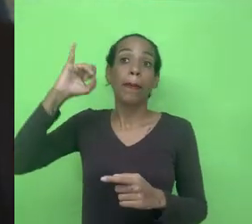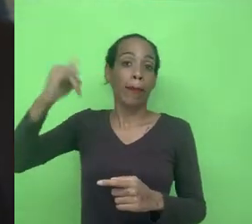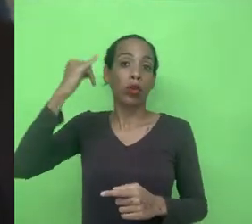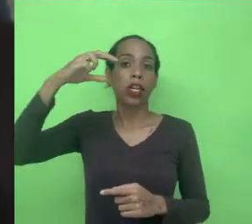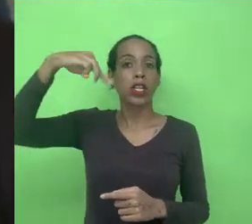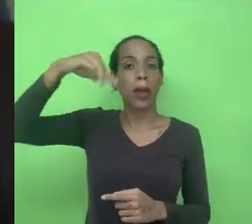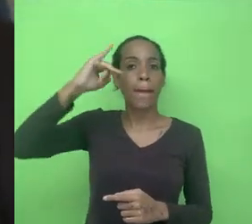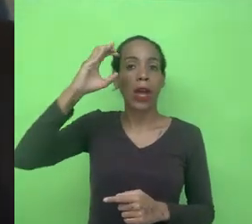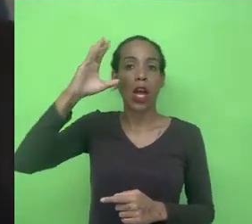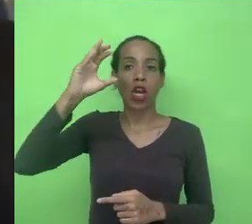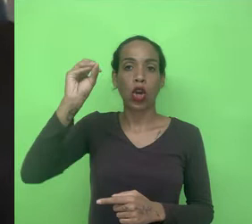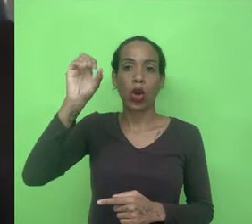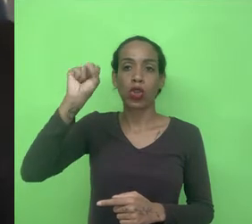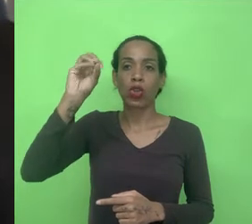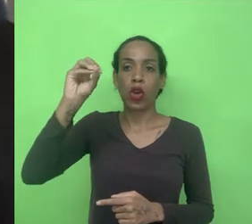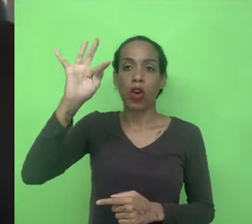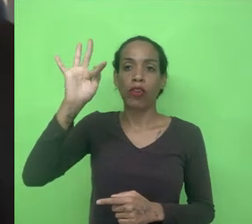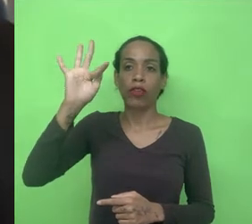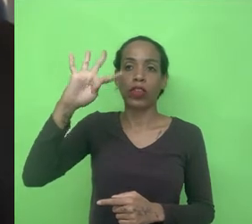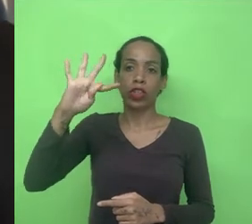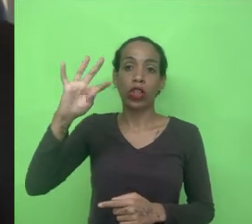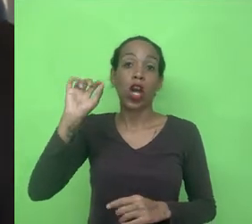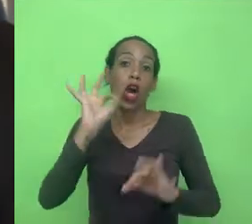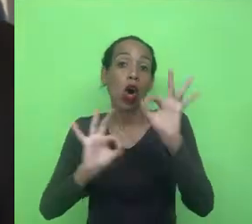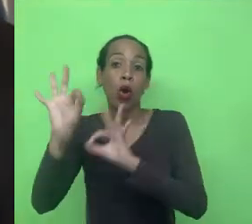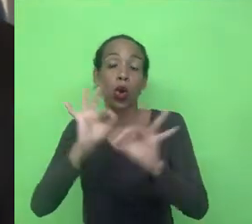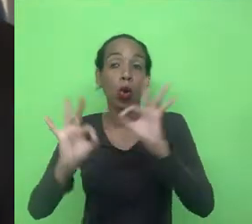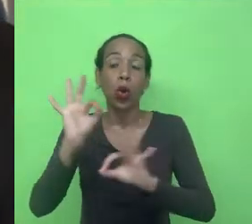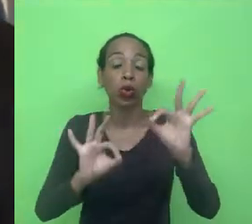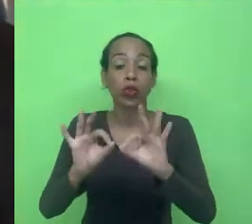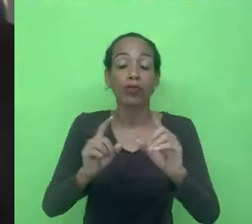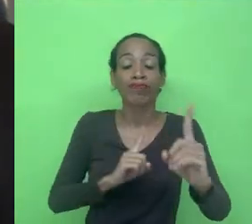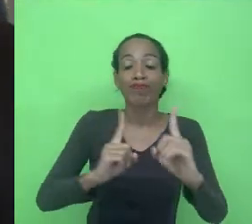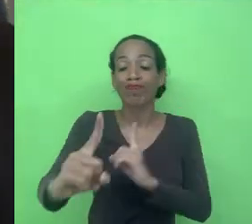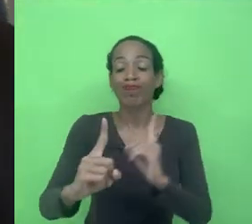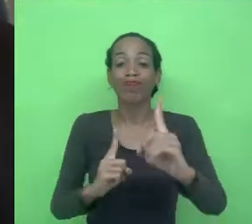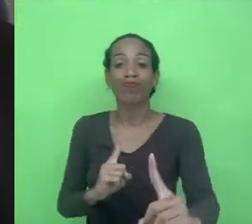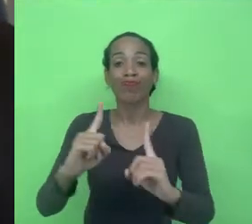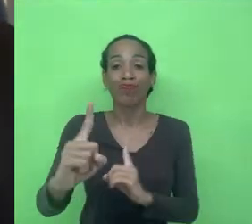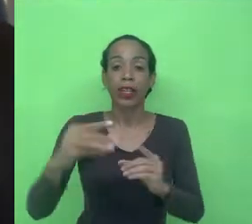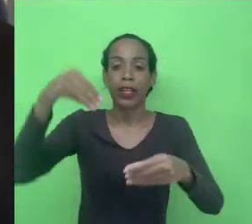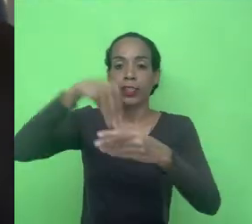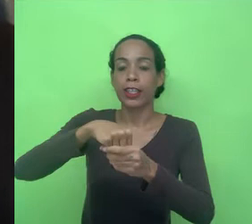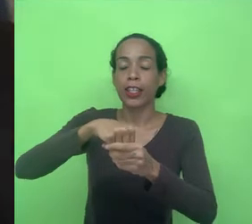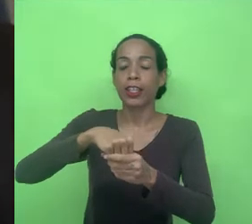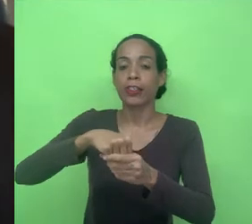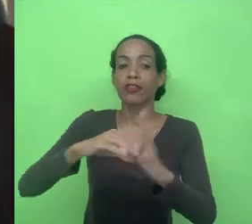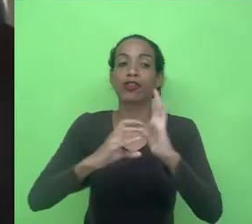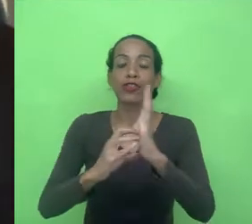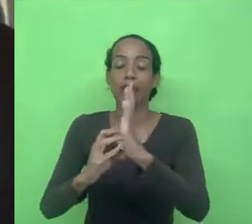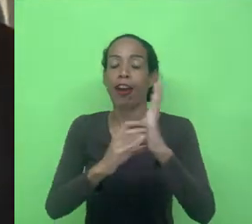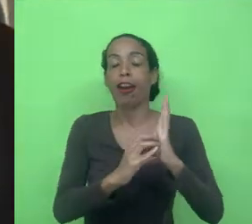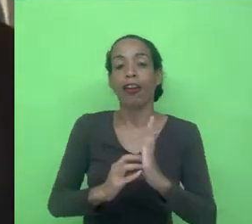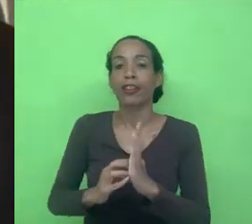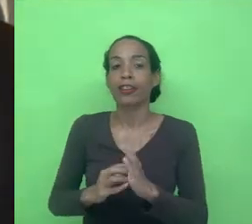elas controlam a grande maioria do fluxo de dados que existe dentro dessa sociedade que funciona através das